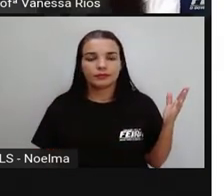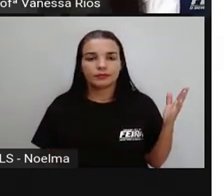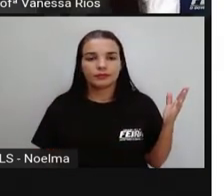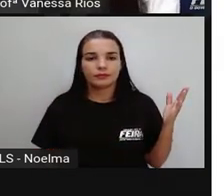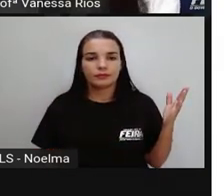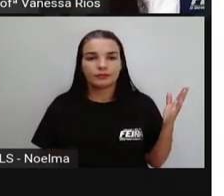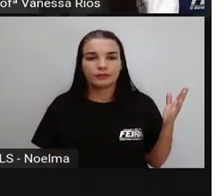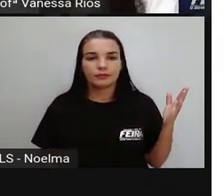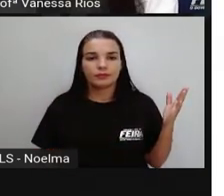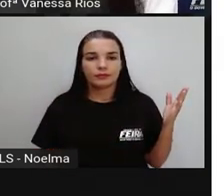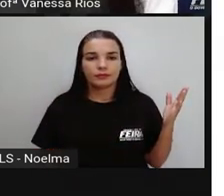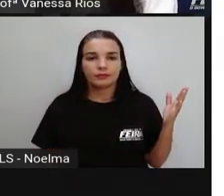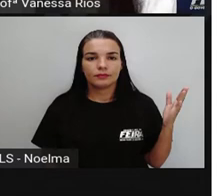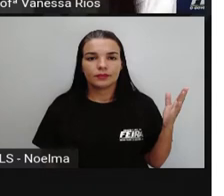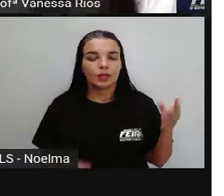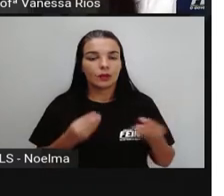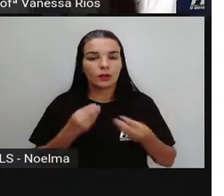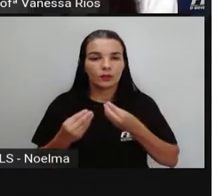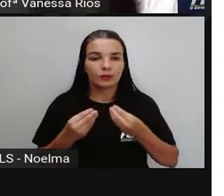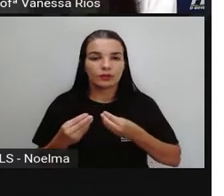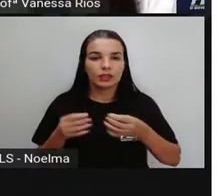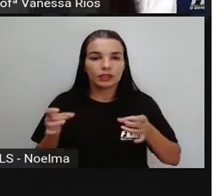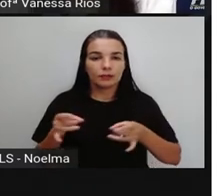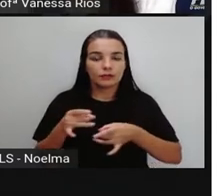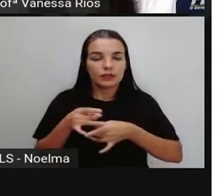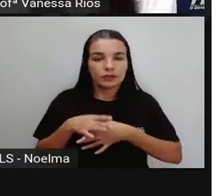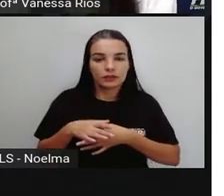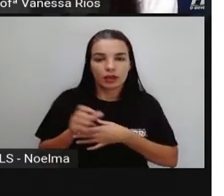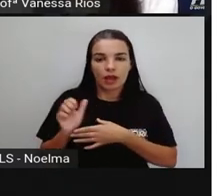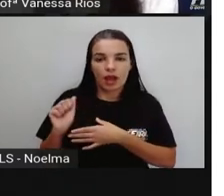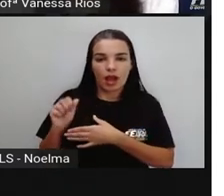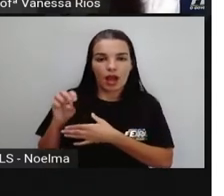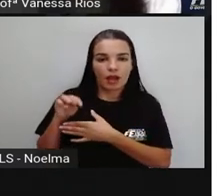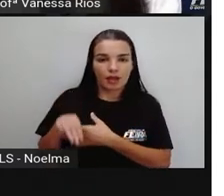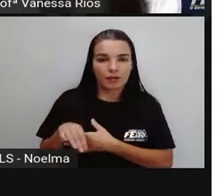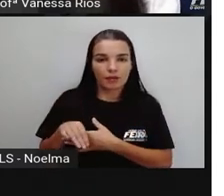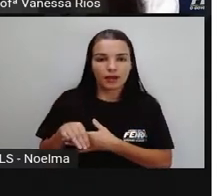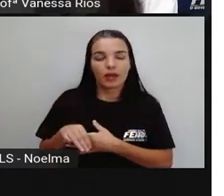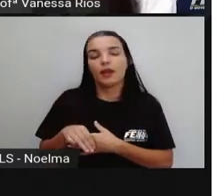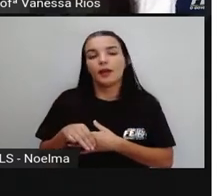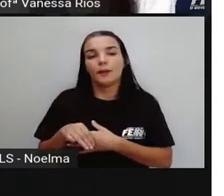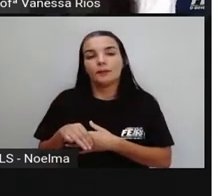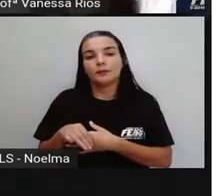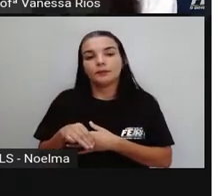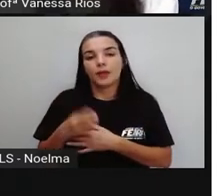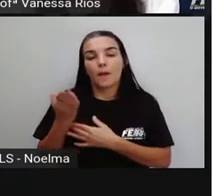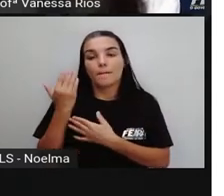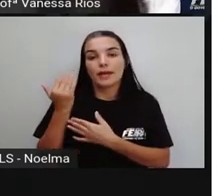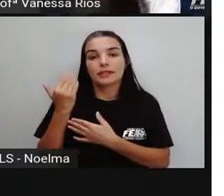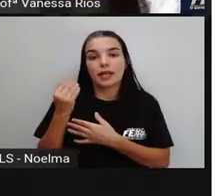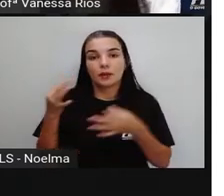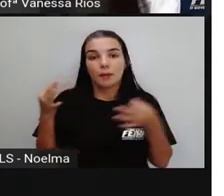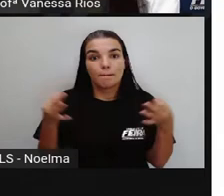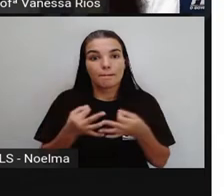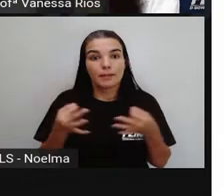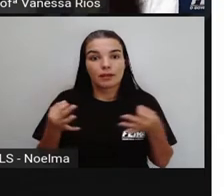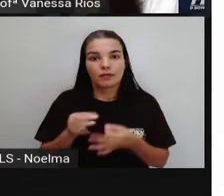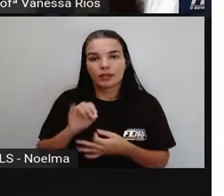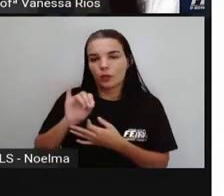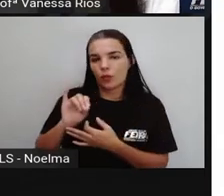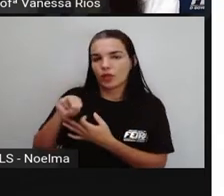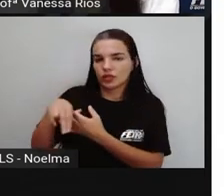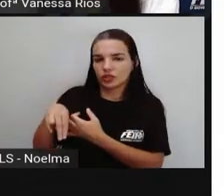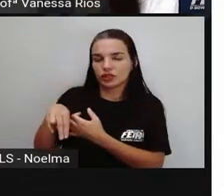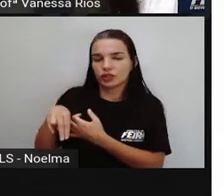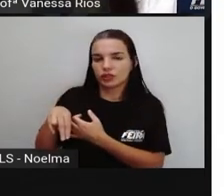perfeito do indicativo. Então, a Pró colocou aqui três exemplos de verbos, né? Um verbo da primeira conjugação, da